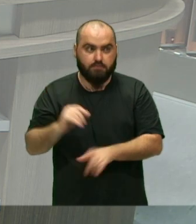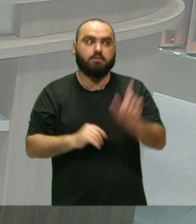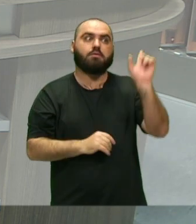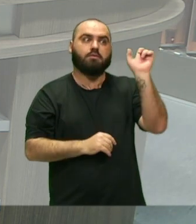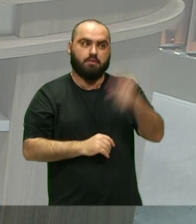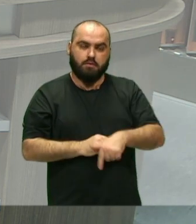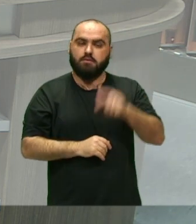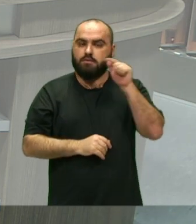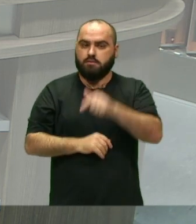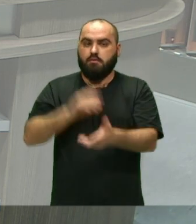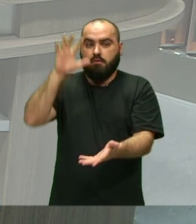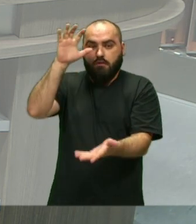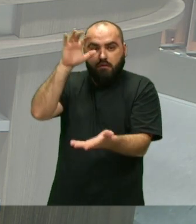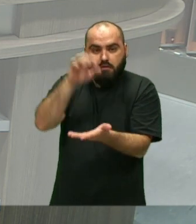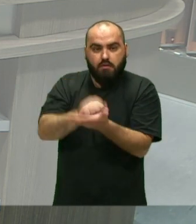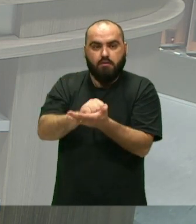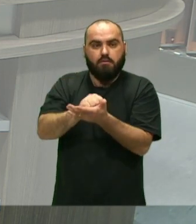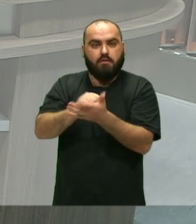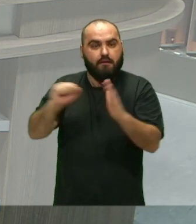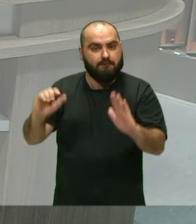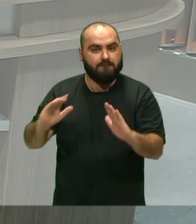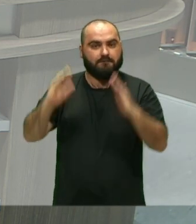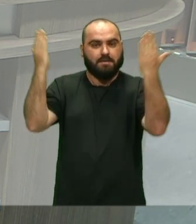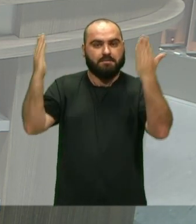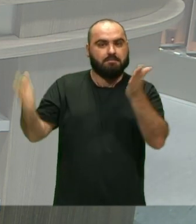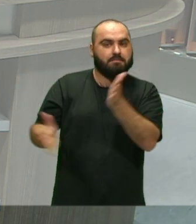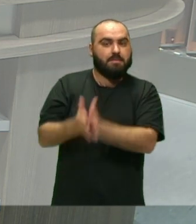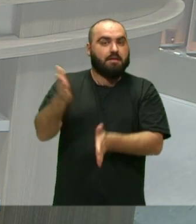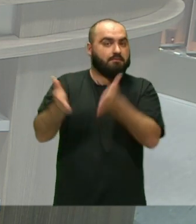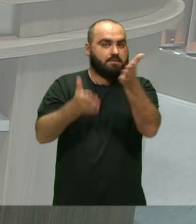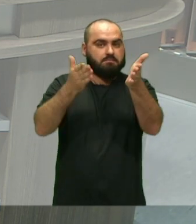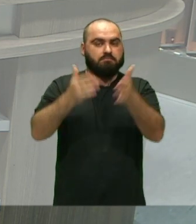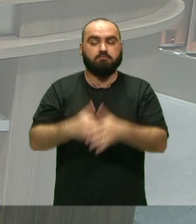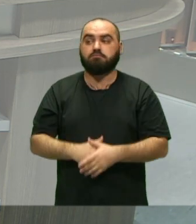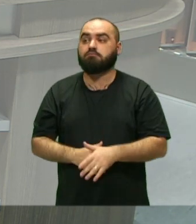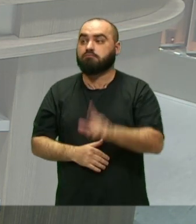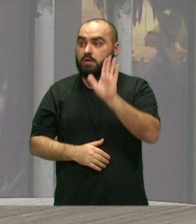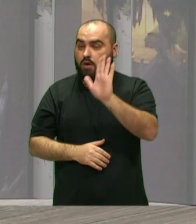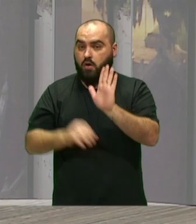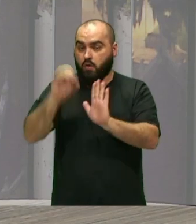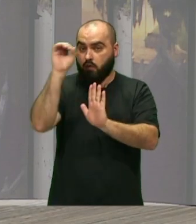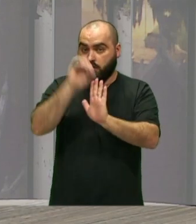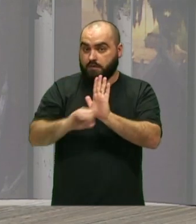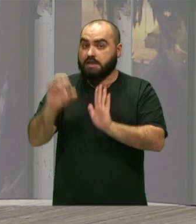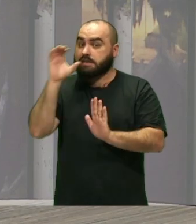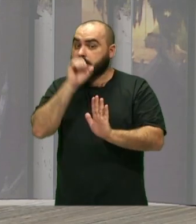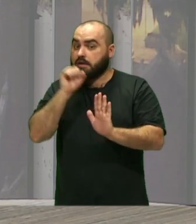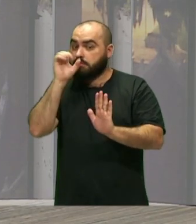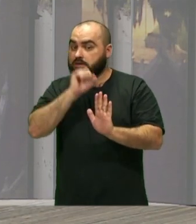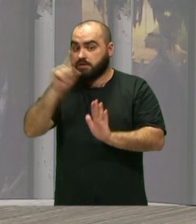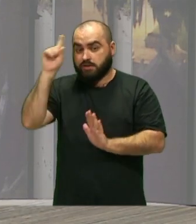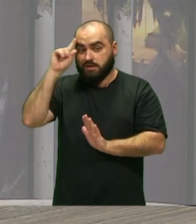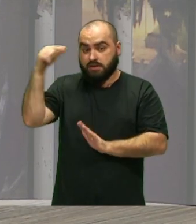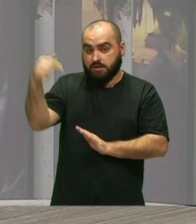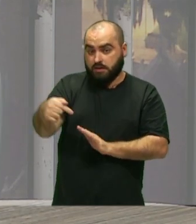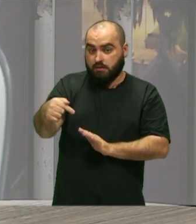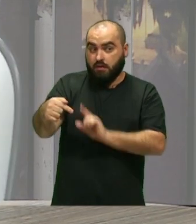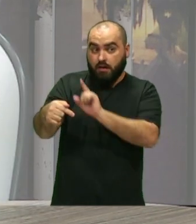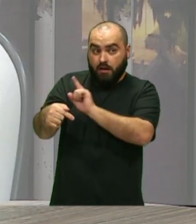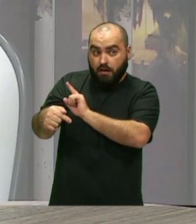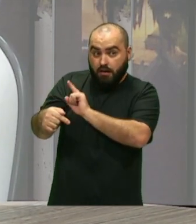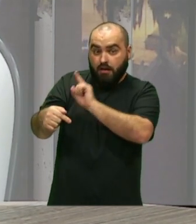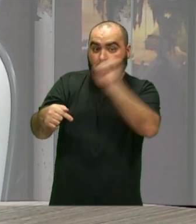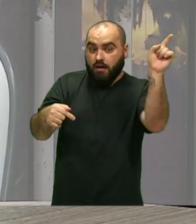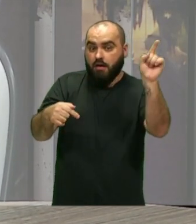pra se inscrever nesse evento maravilhoso eu esqueci de falar que as oficinas no sábado no dia 7 vão ser lá no centro